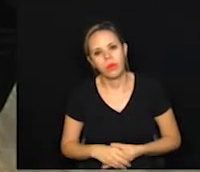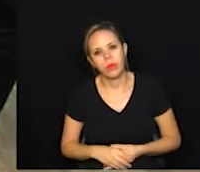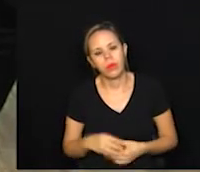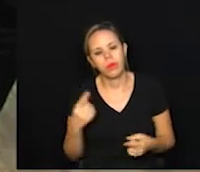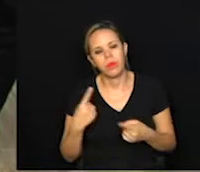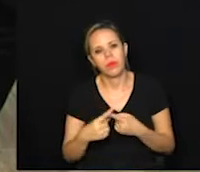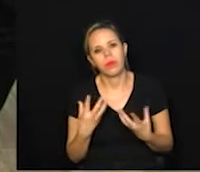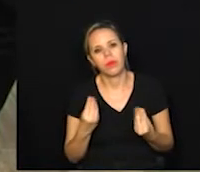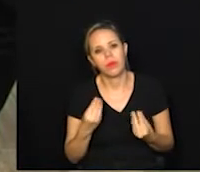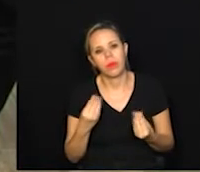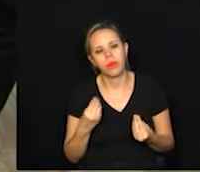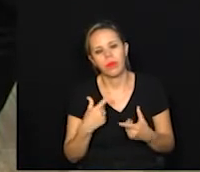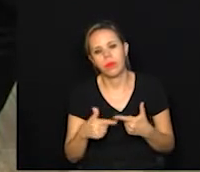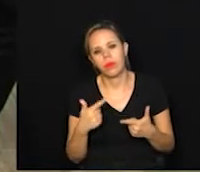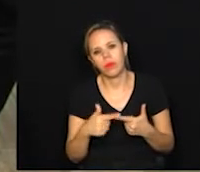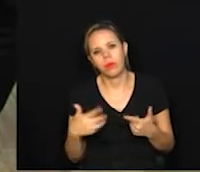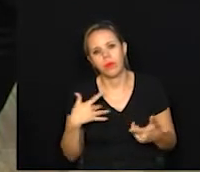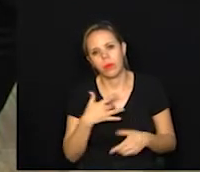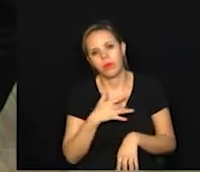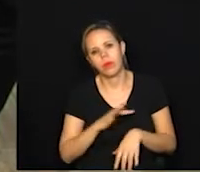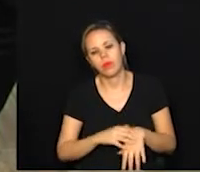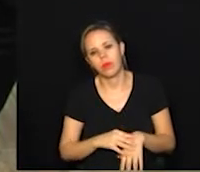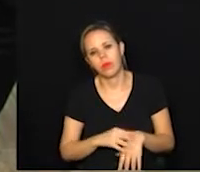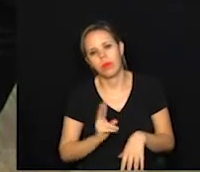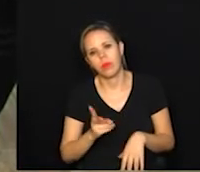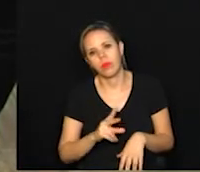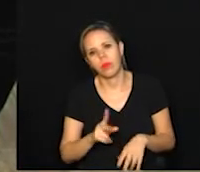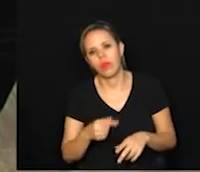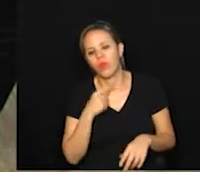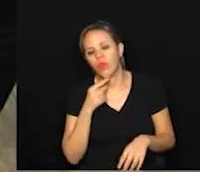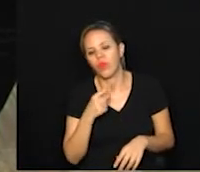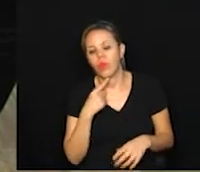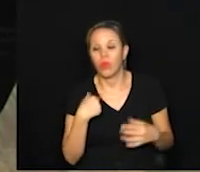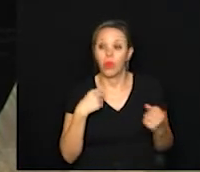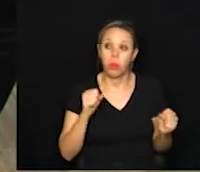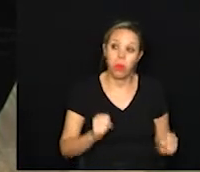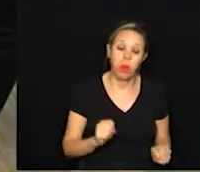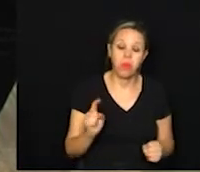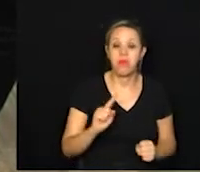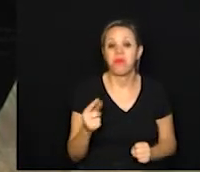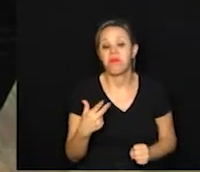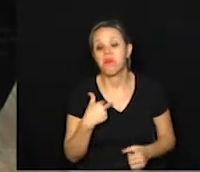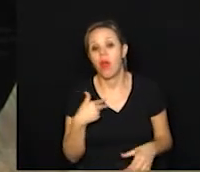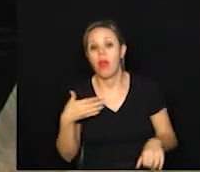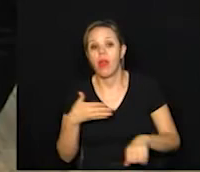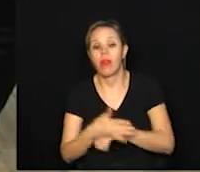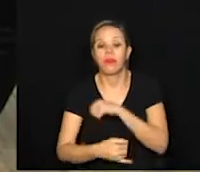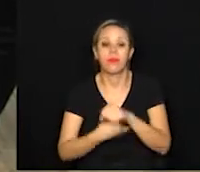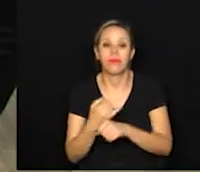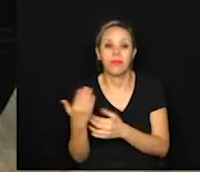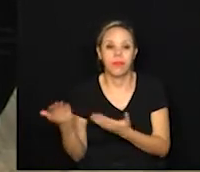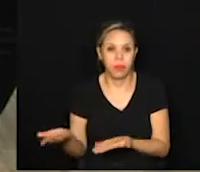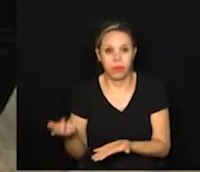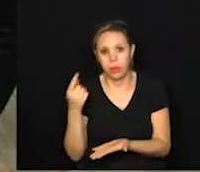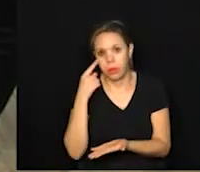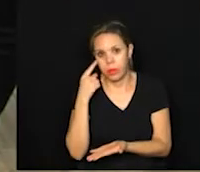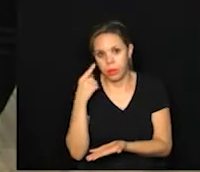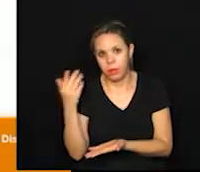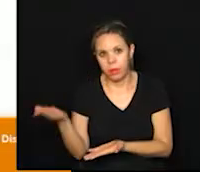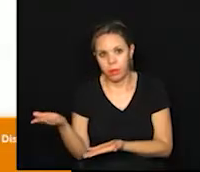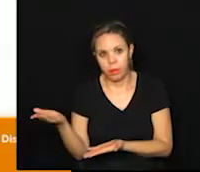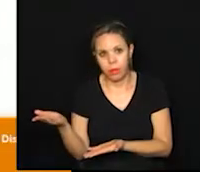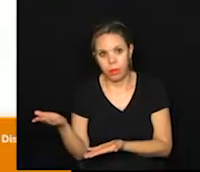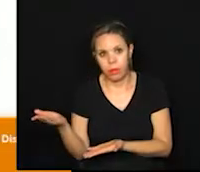são muitas comorbidades, porque sempre tem aquela dúvida, será que eu posso ou não posso? Entra no site e aí quando você